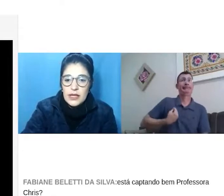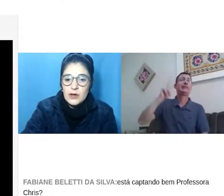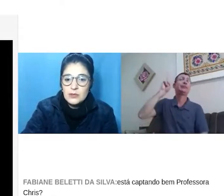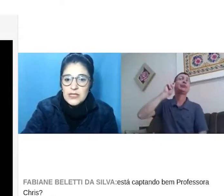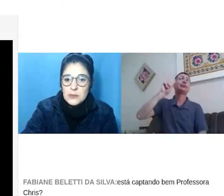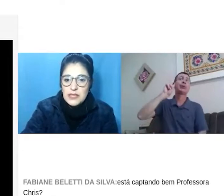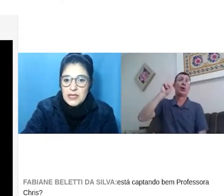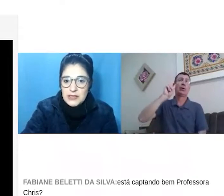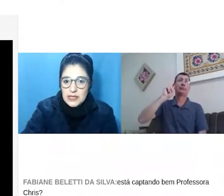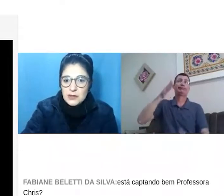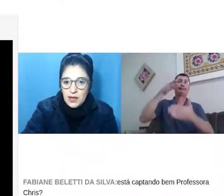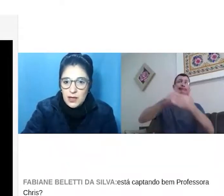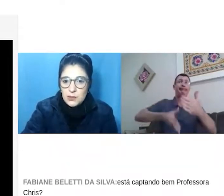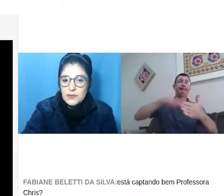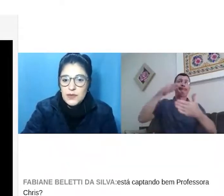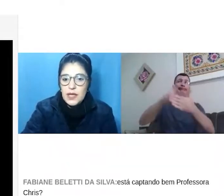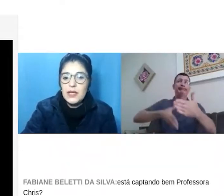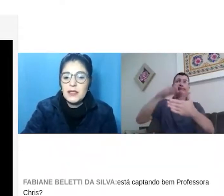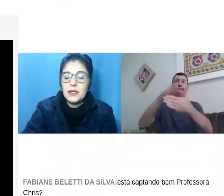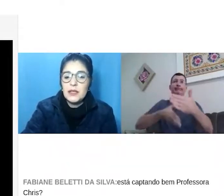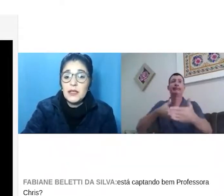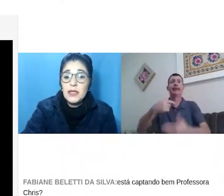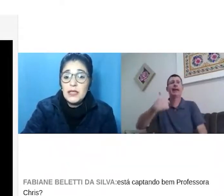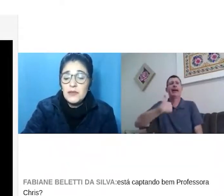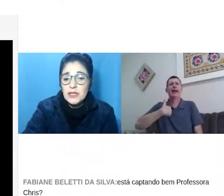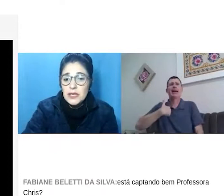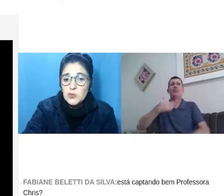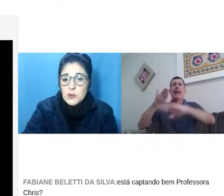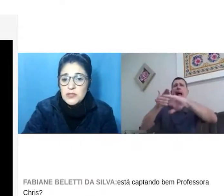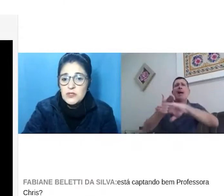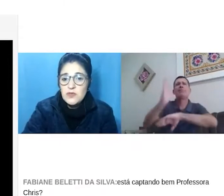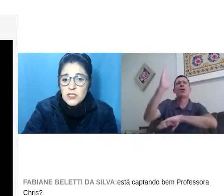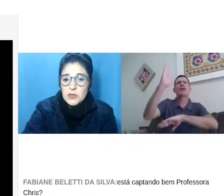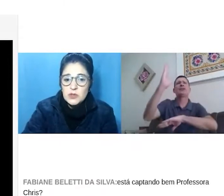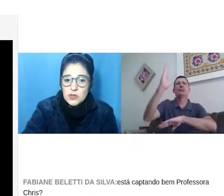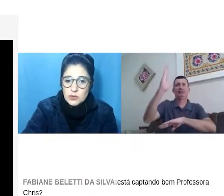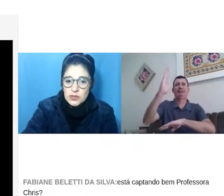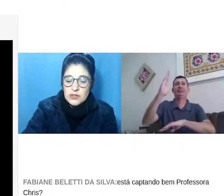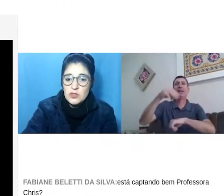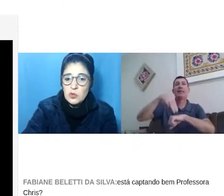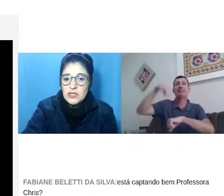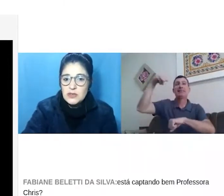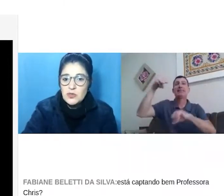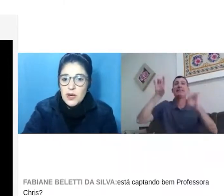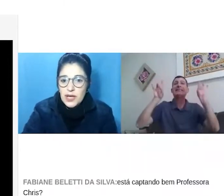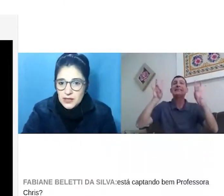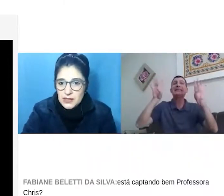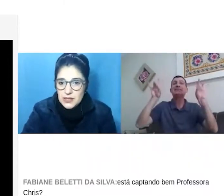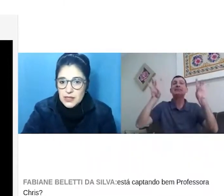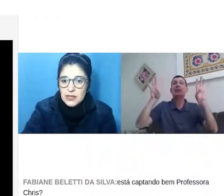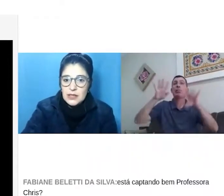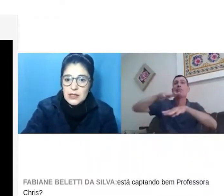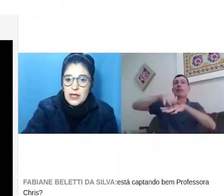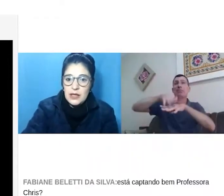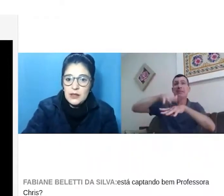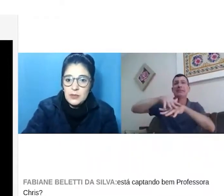É uma experiência que eu tenho, né? E, na verdade, é uma experiência de várias pessoas surdas. De superação de barreiras,